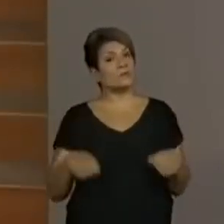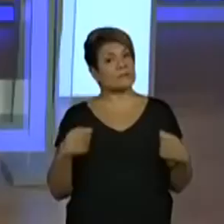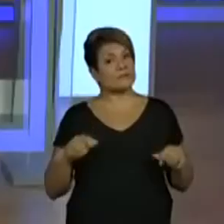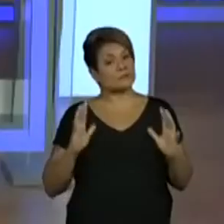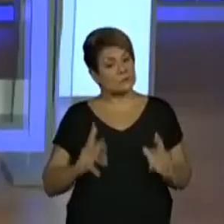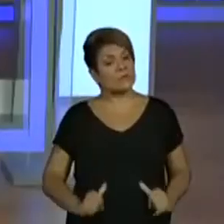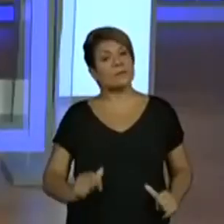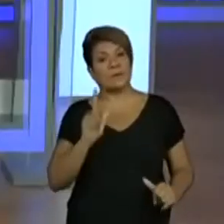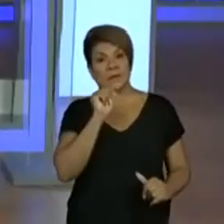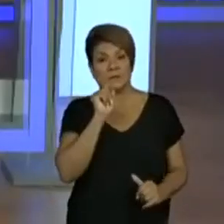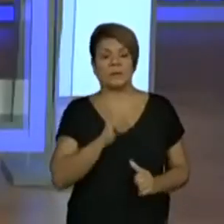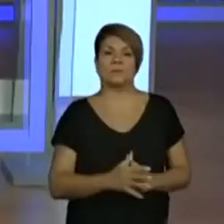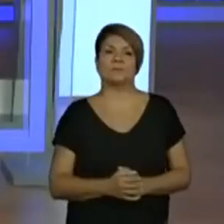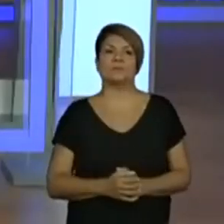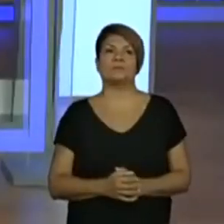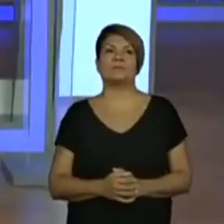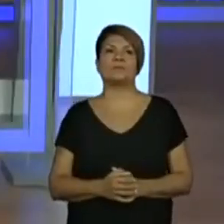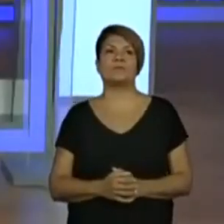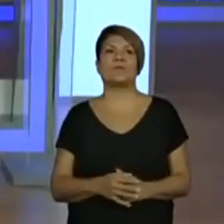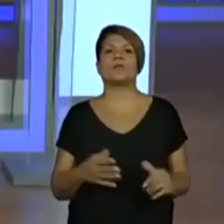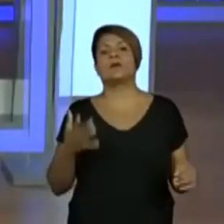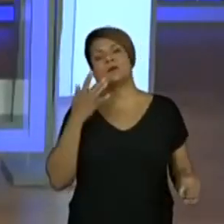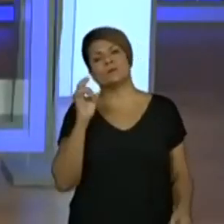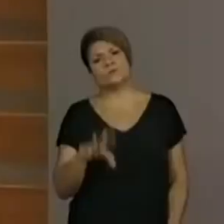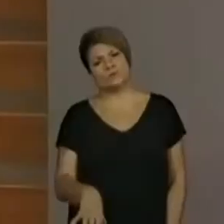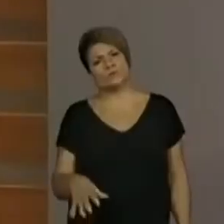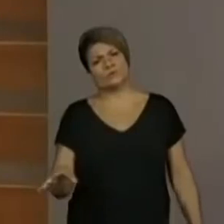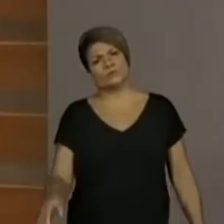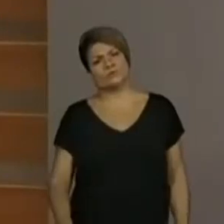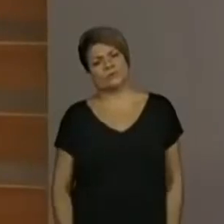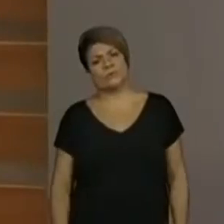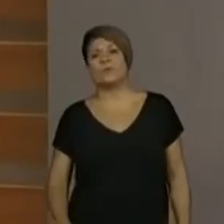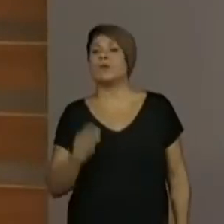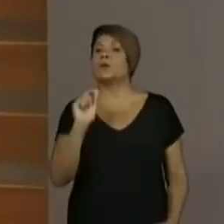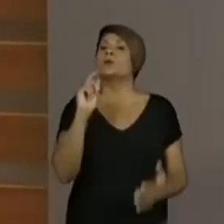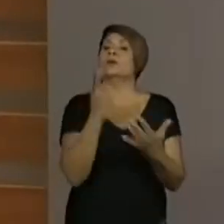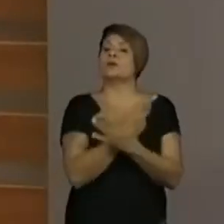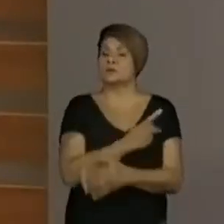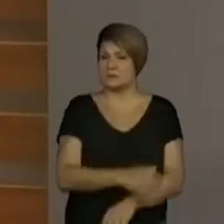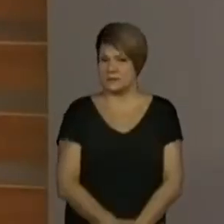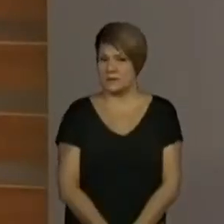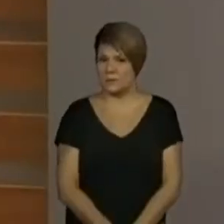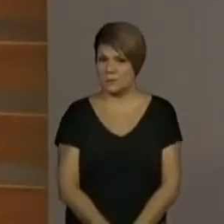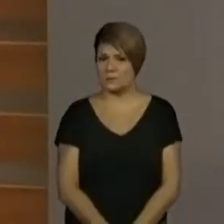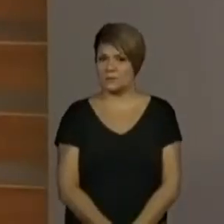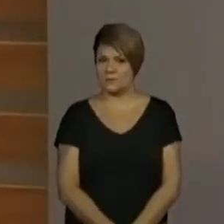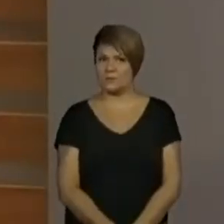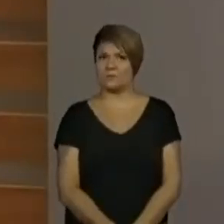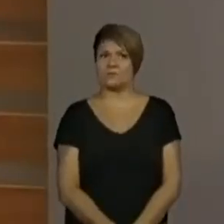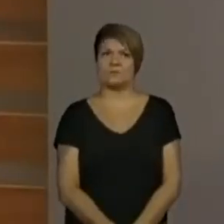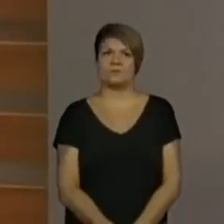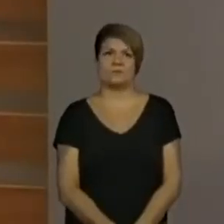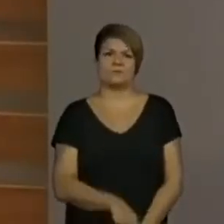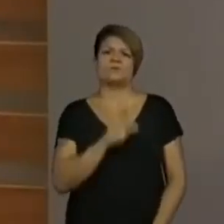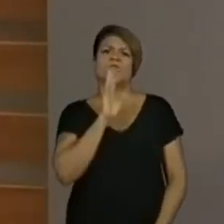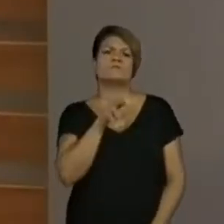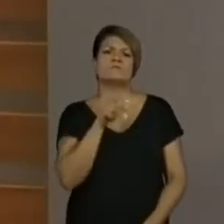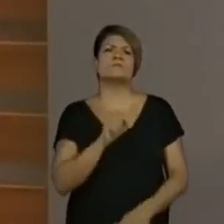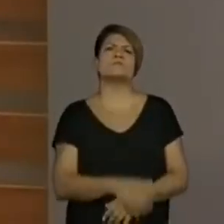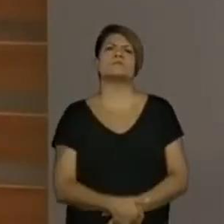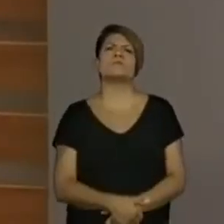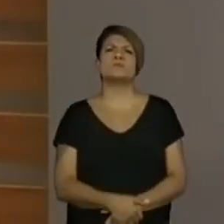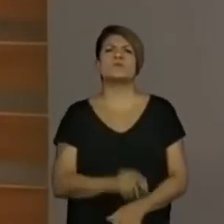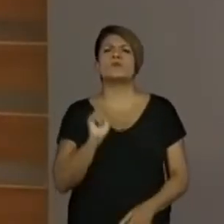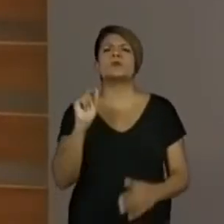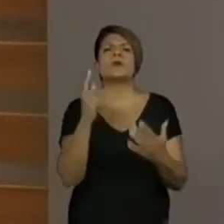limpa. Sim. Né? Poxa vida, o que aconteceu? Responde aí, com quem se tiver. O que que